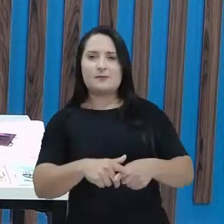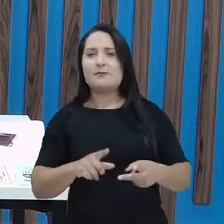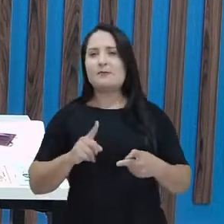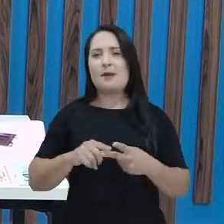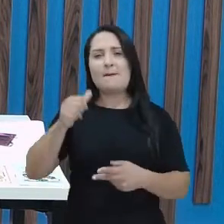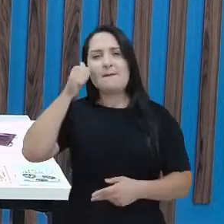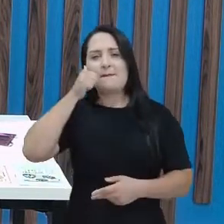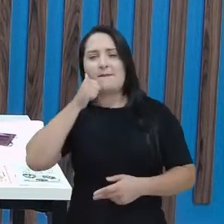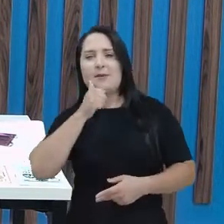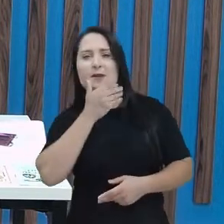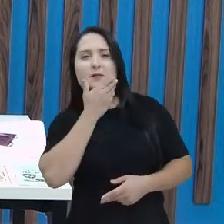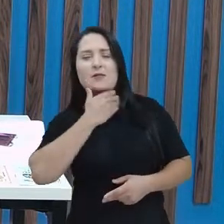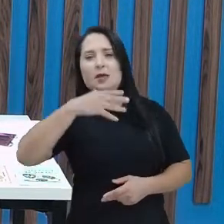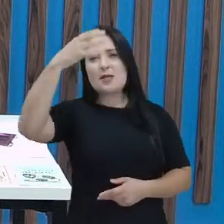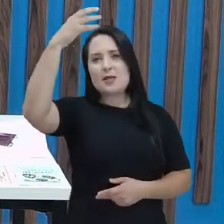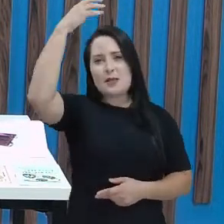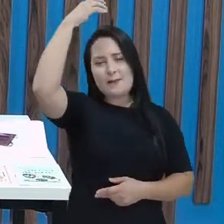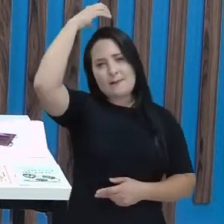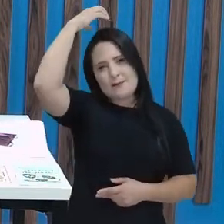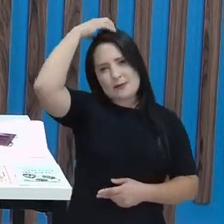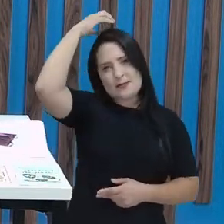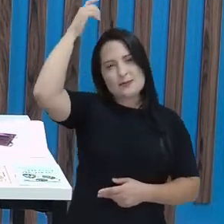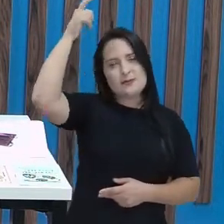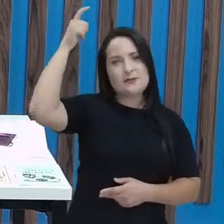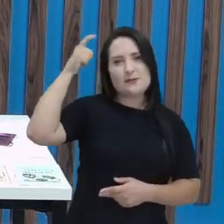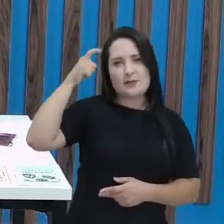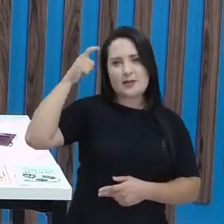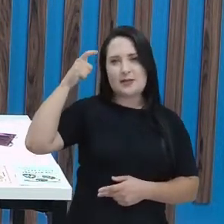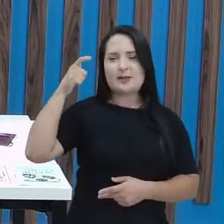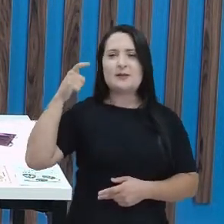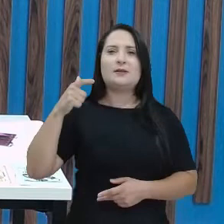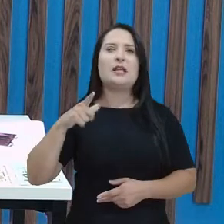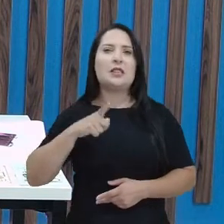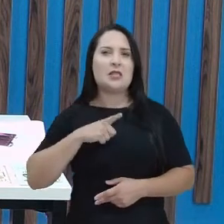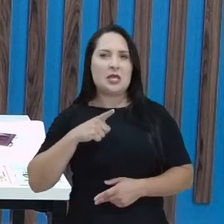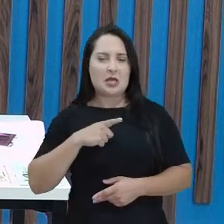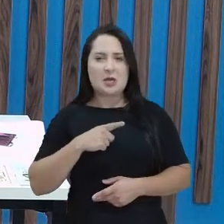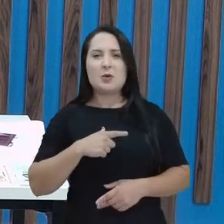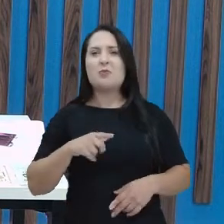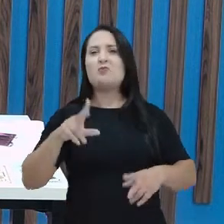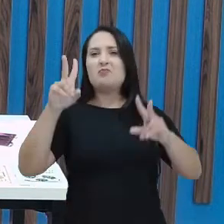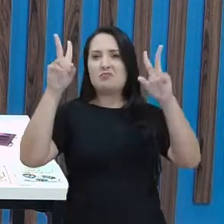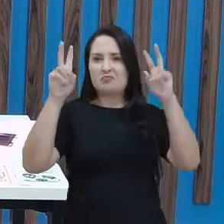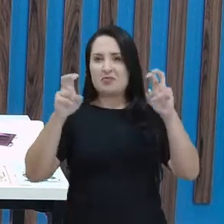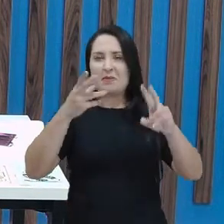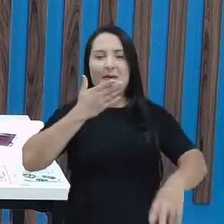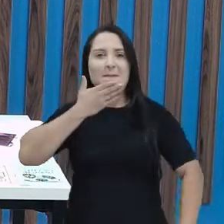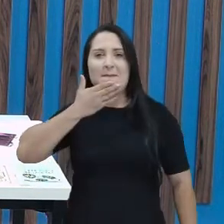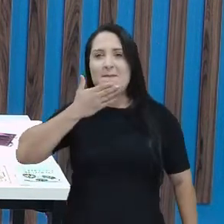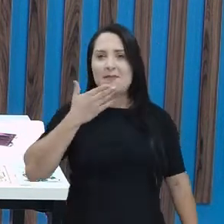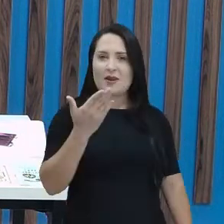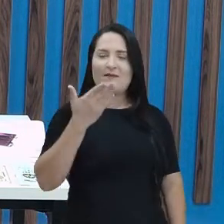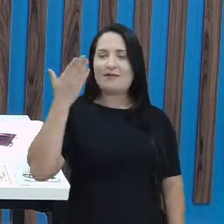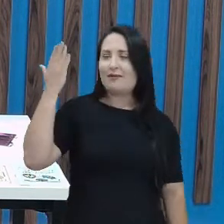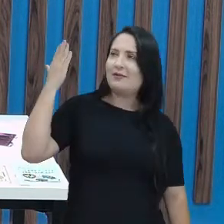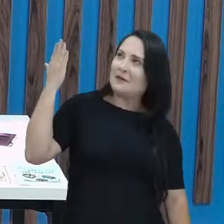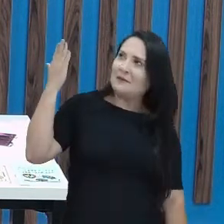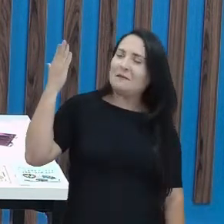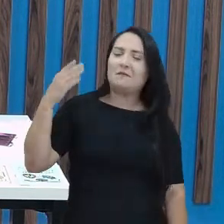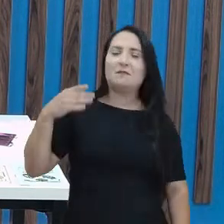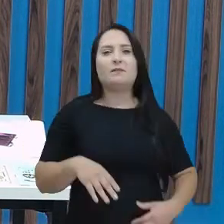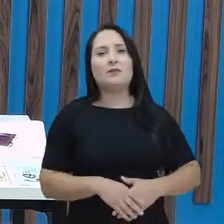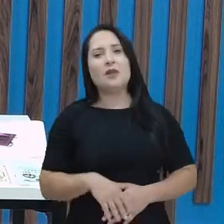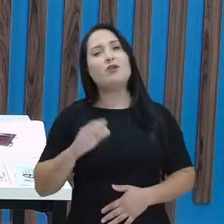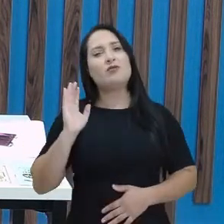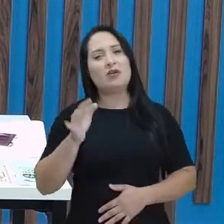princesas, castelos medievais. Esse era o tema preferido de Leandro Gomes de Barros. E